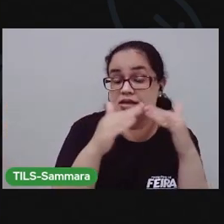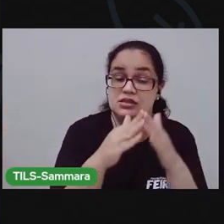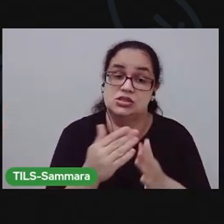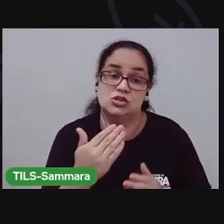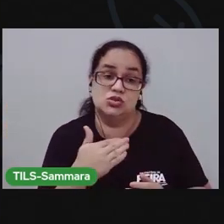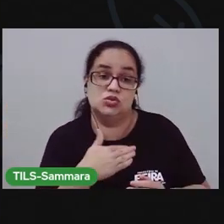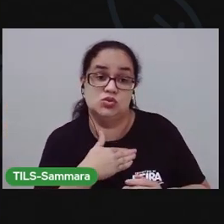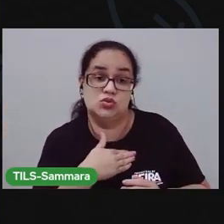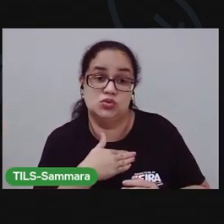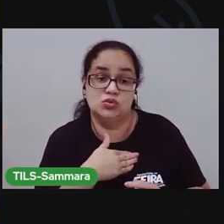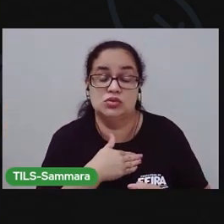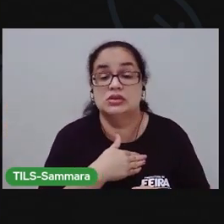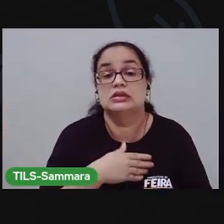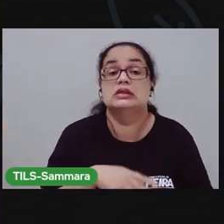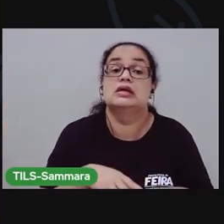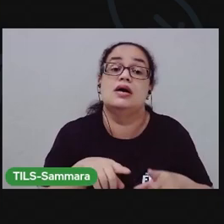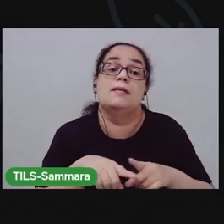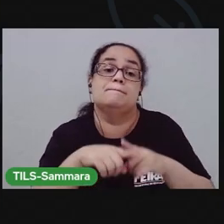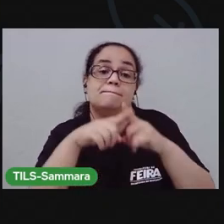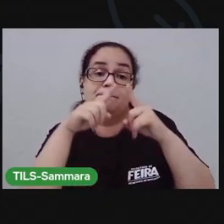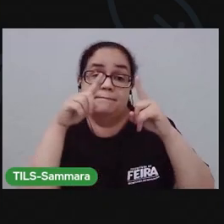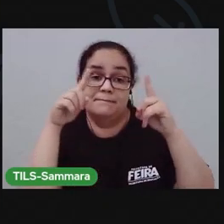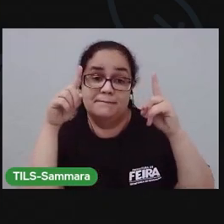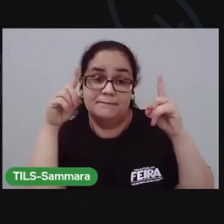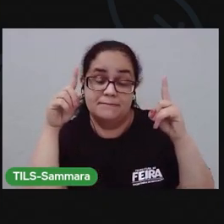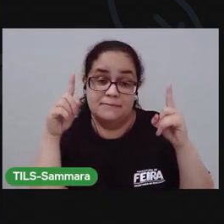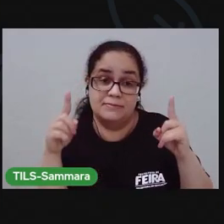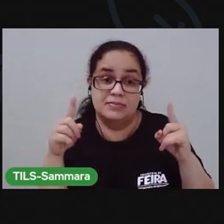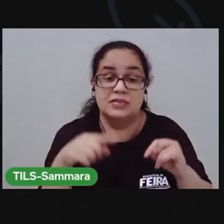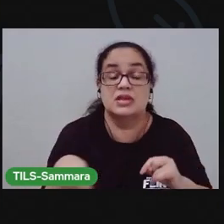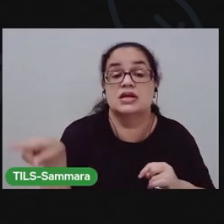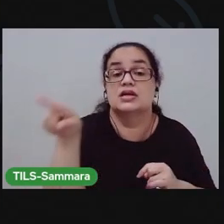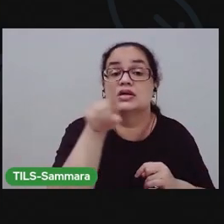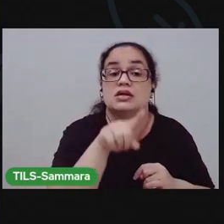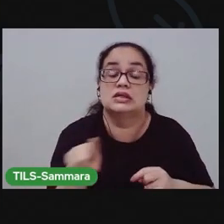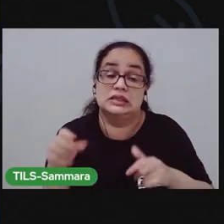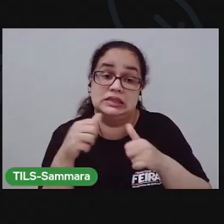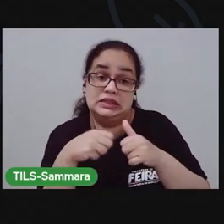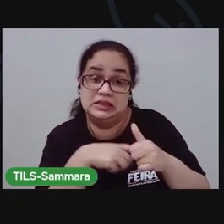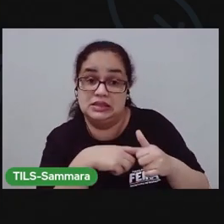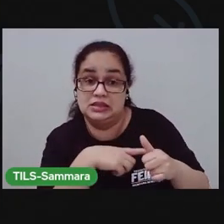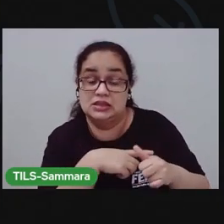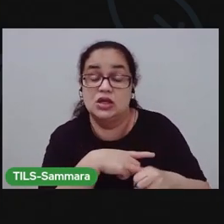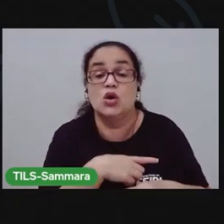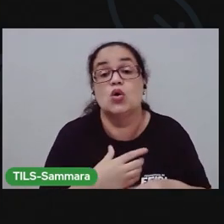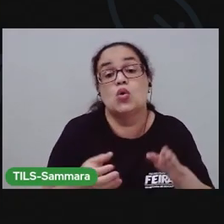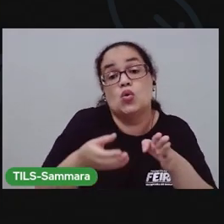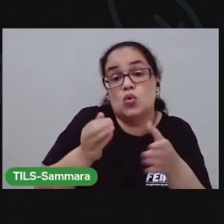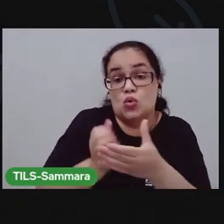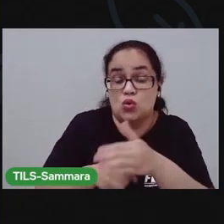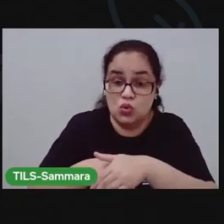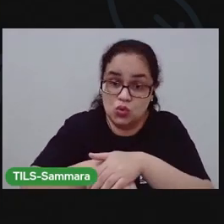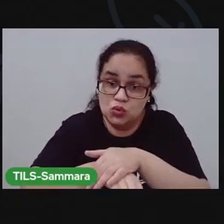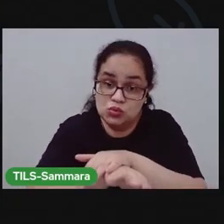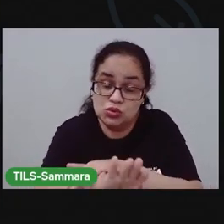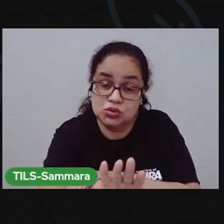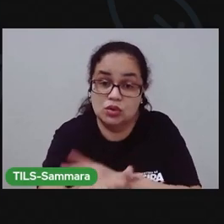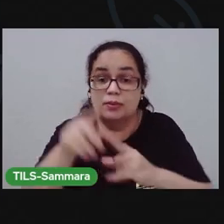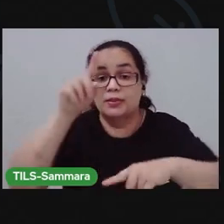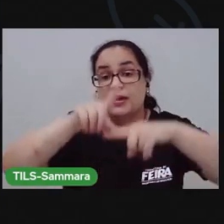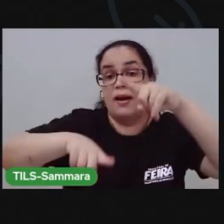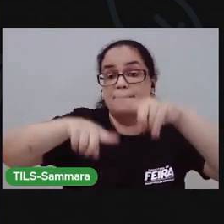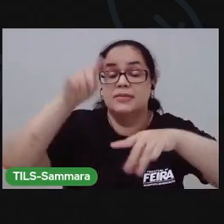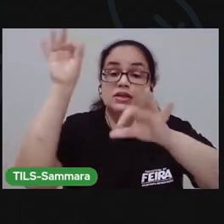no estúdio, mas eu quero que você mantenha o hábito de manter os seus materiais organizados.